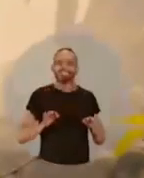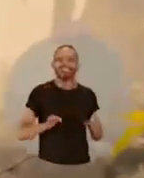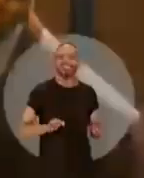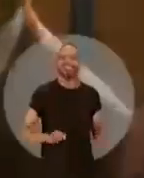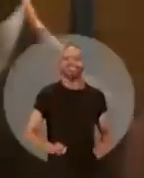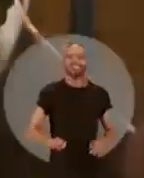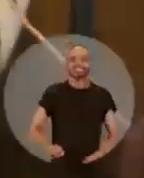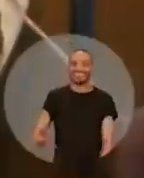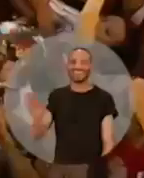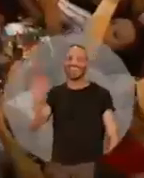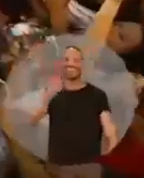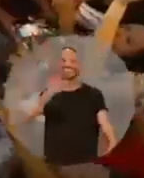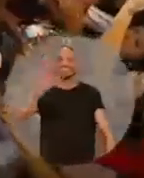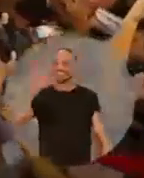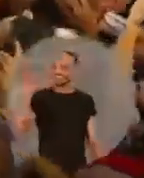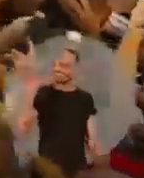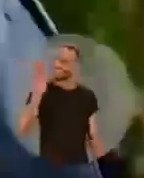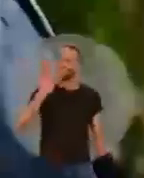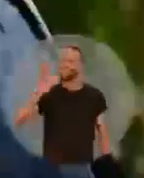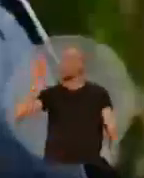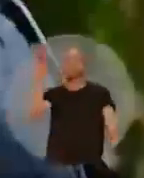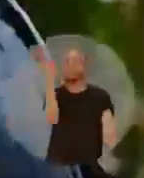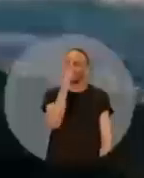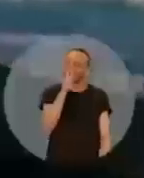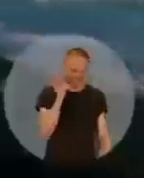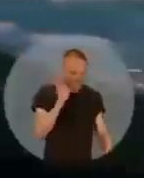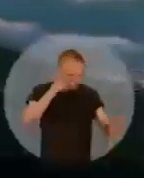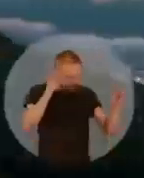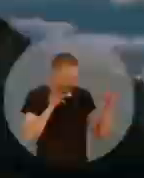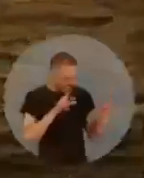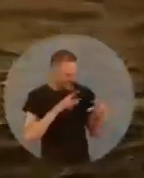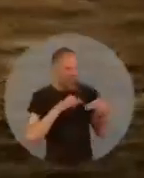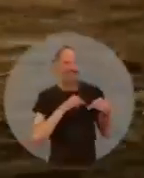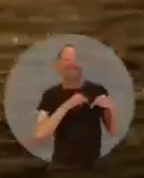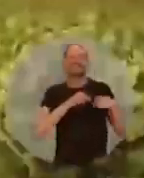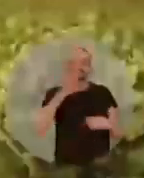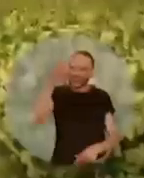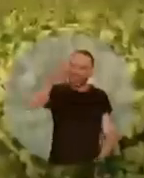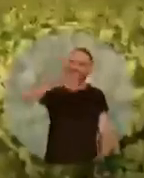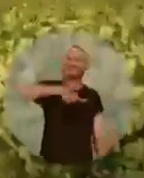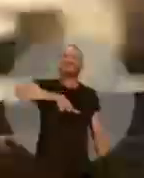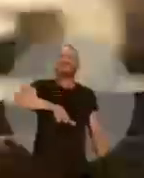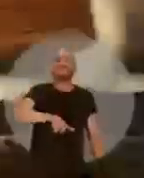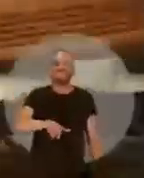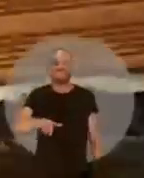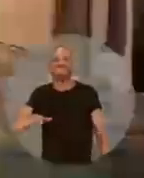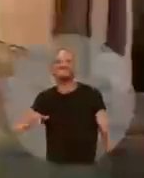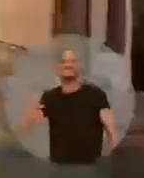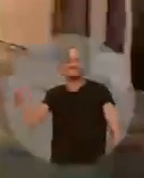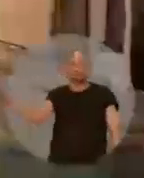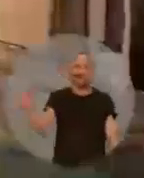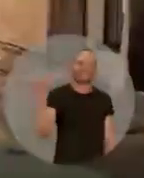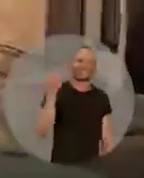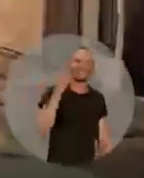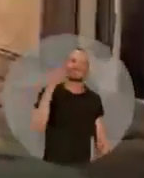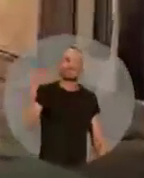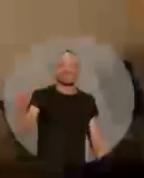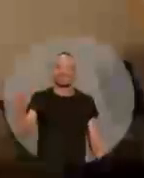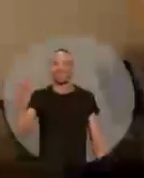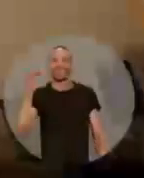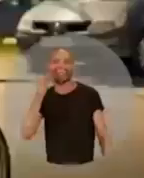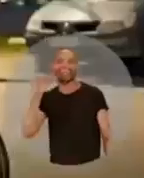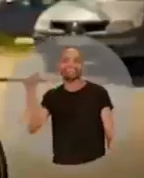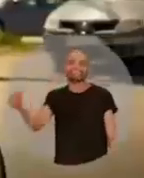dignidade. Lula lá, o Brasil merece outra vez. Com